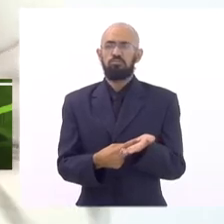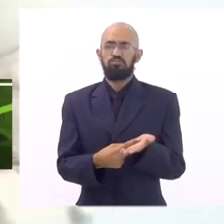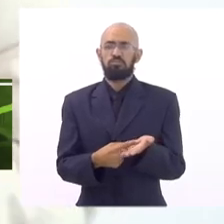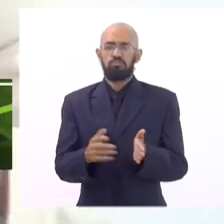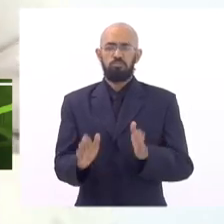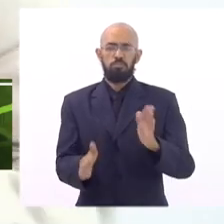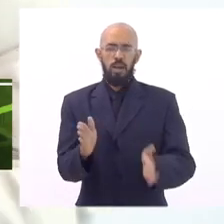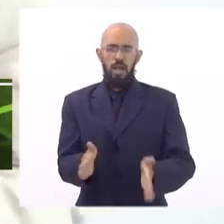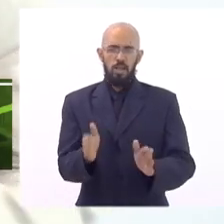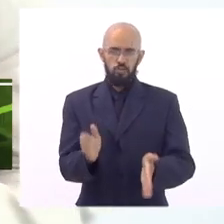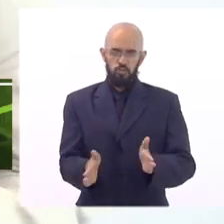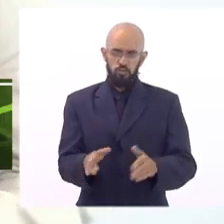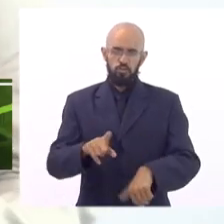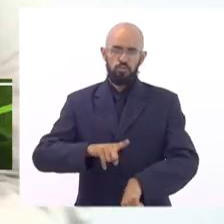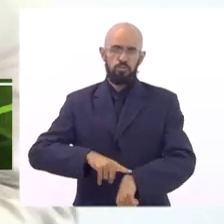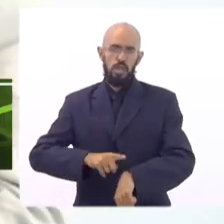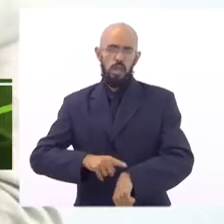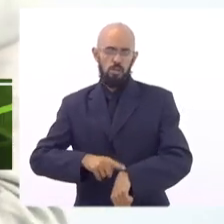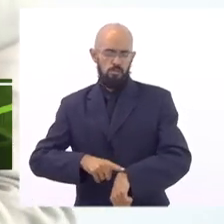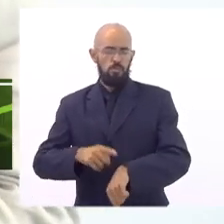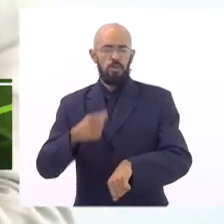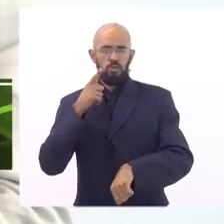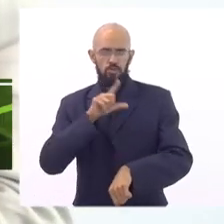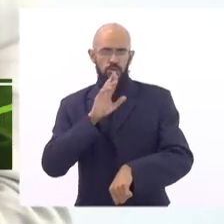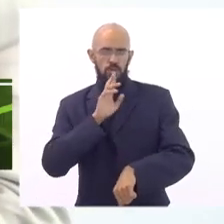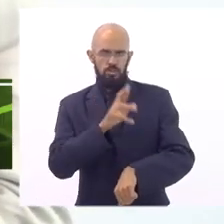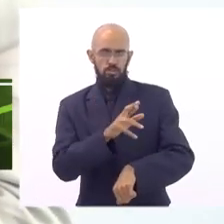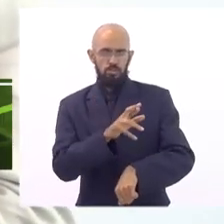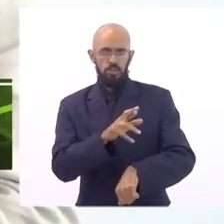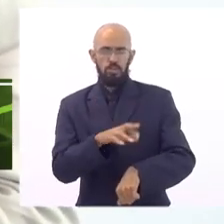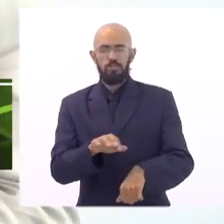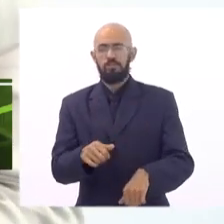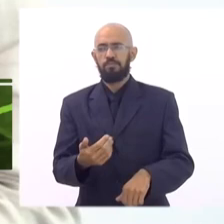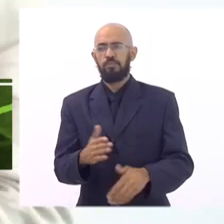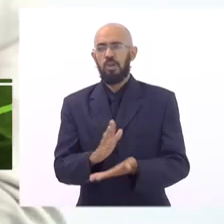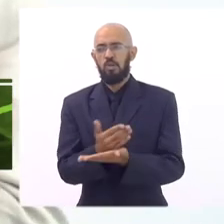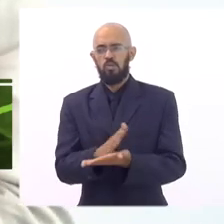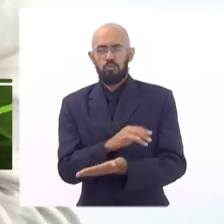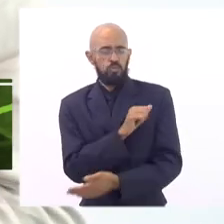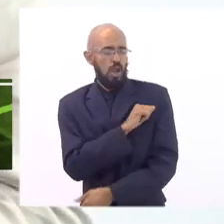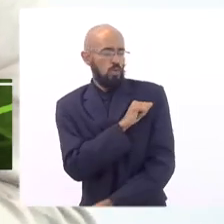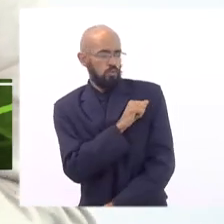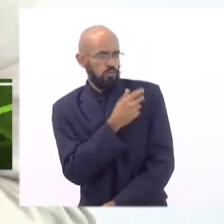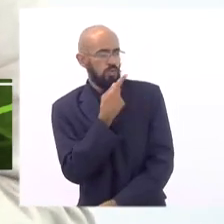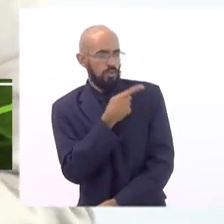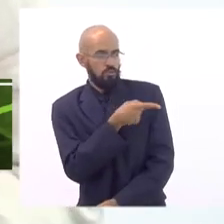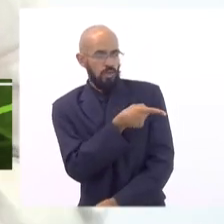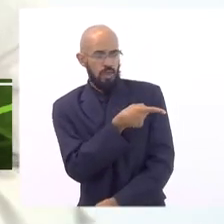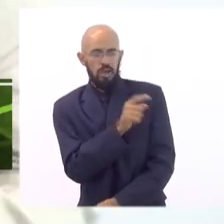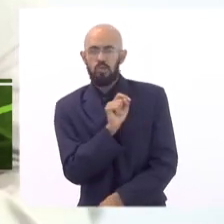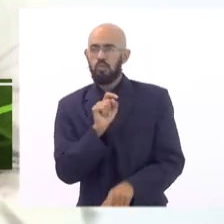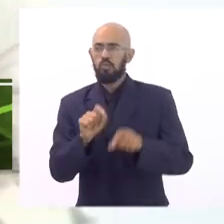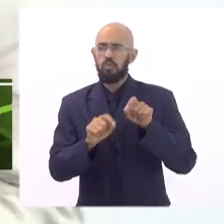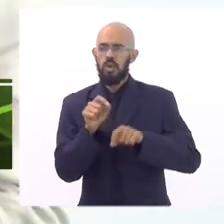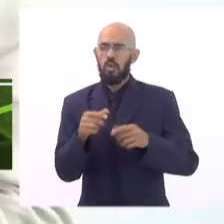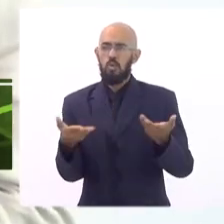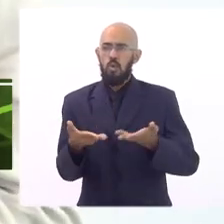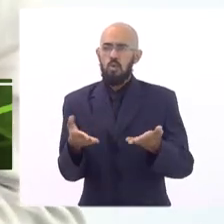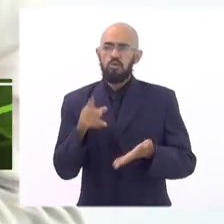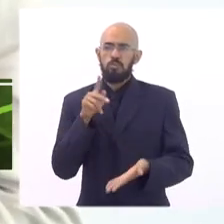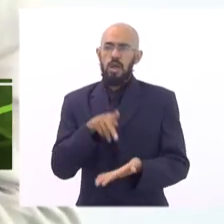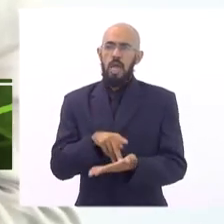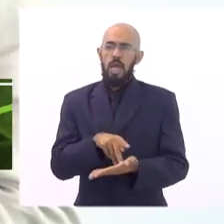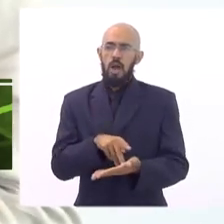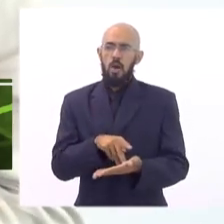prazos etc para que a gente consiga ir dando respostas como os alunos como trouxeram aqui nos seus relatos hoje já é uma realidade que muitas